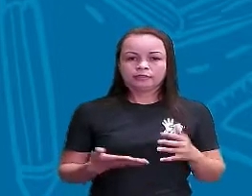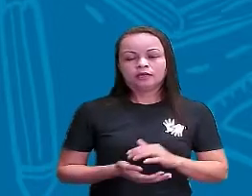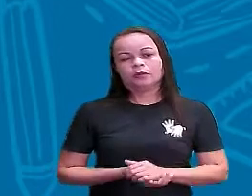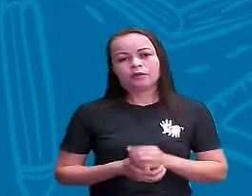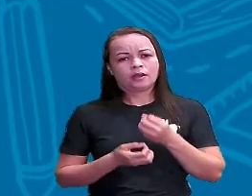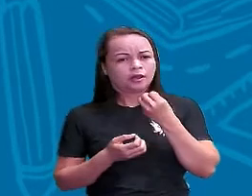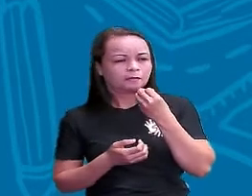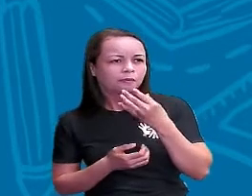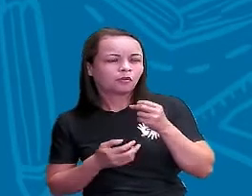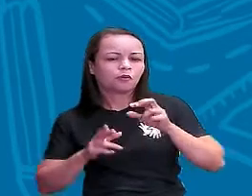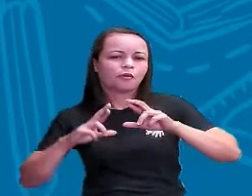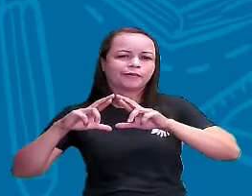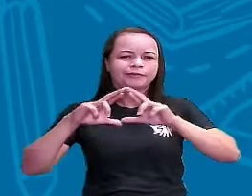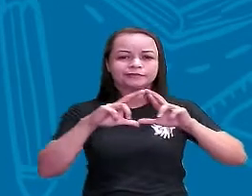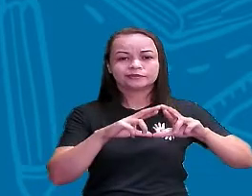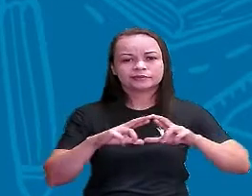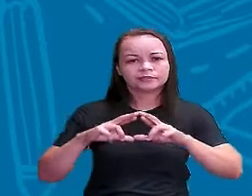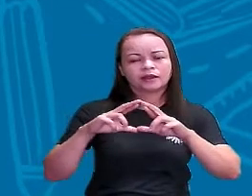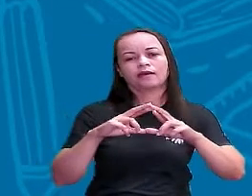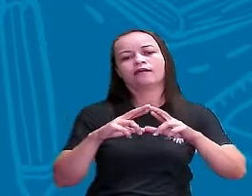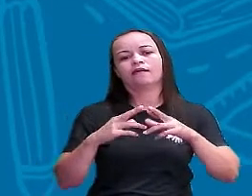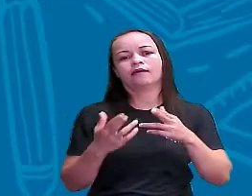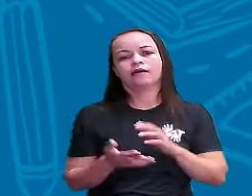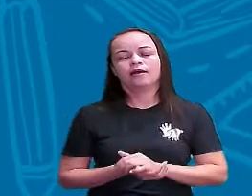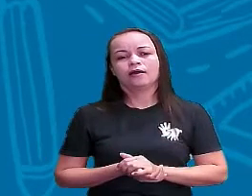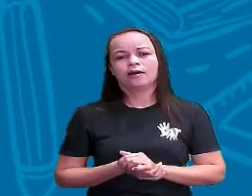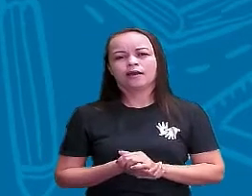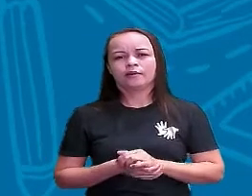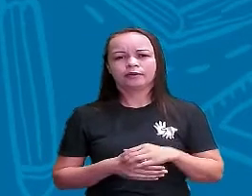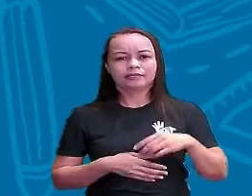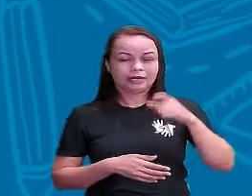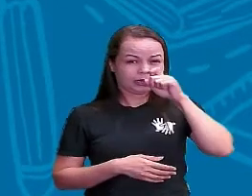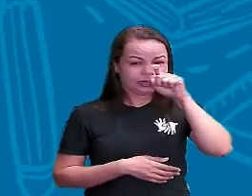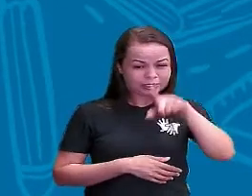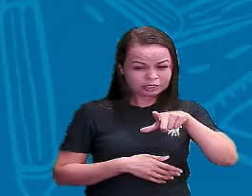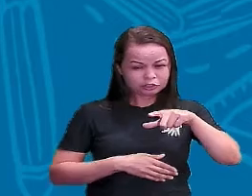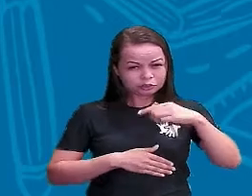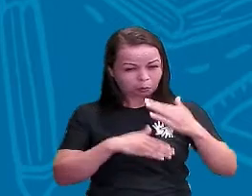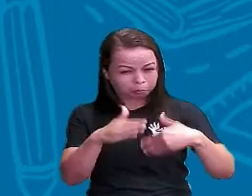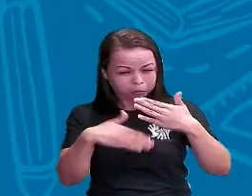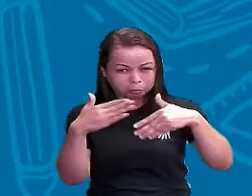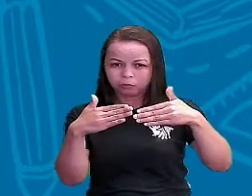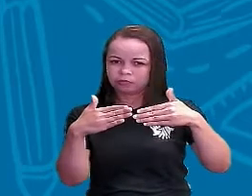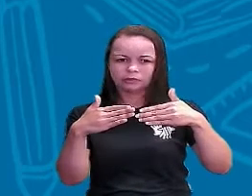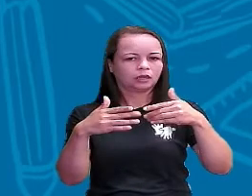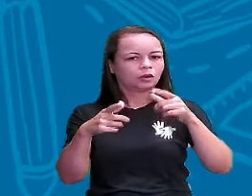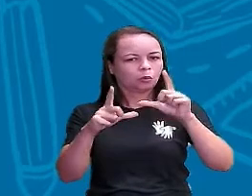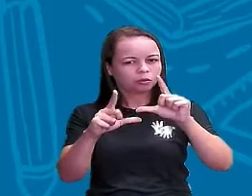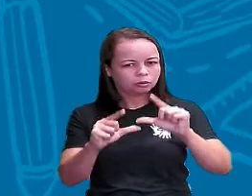reciclar Tá? Produzir menos lixo Está certo?